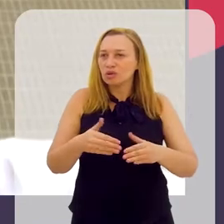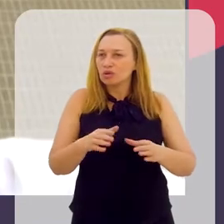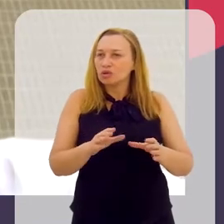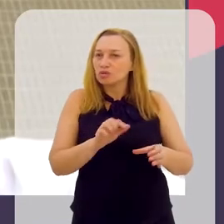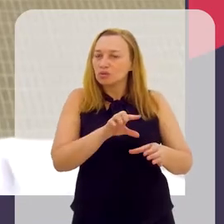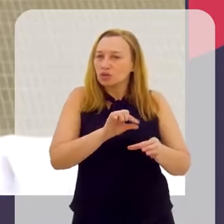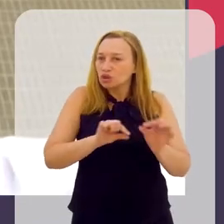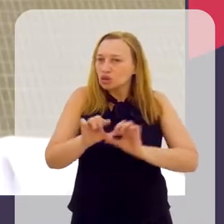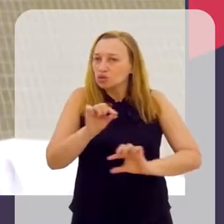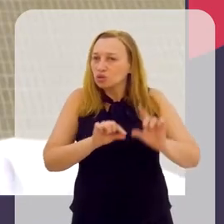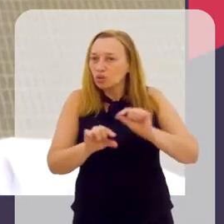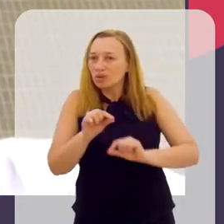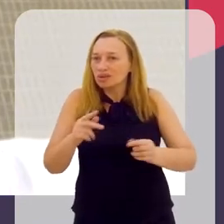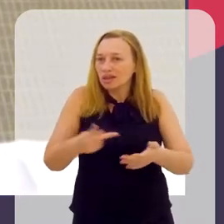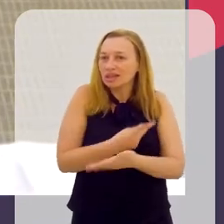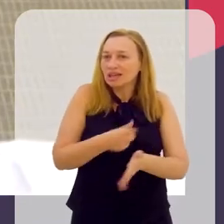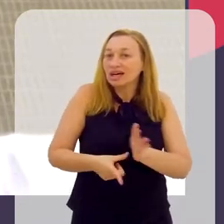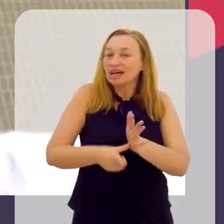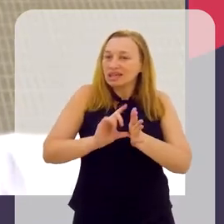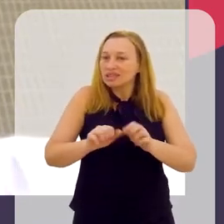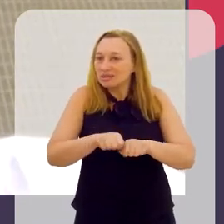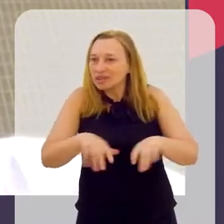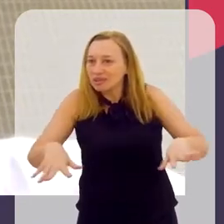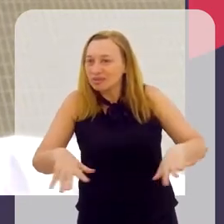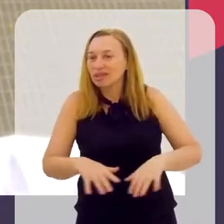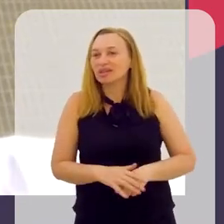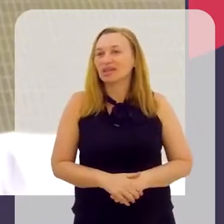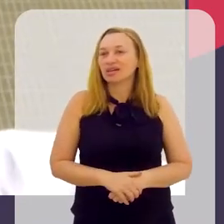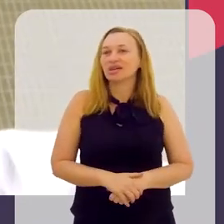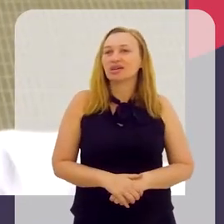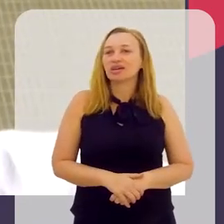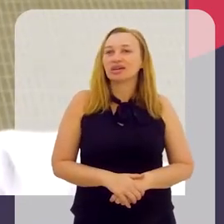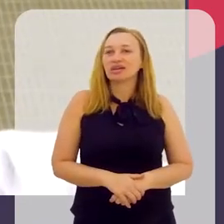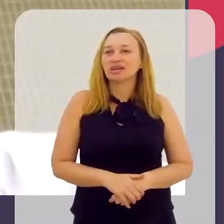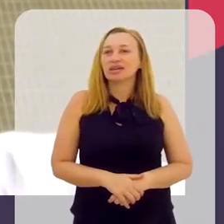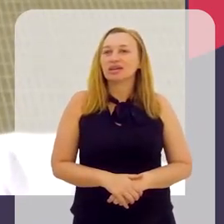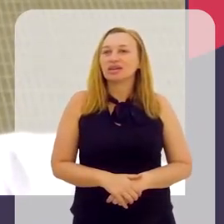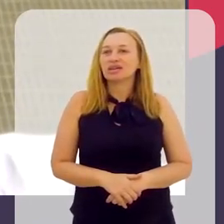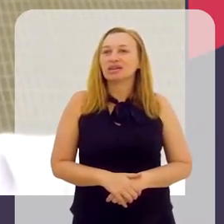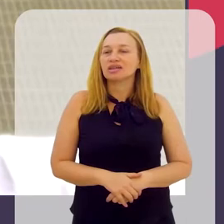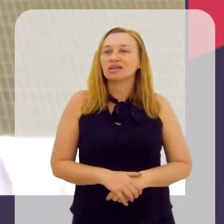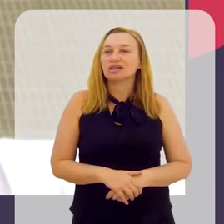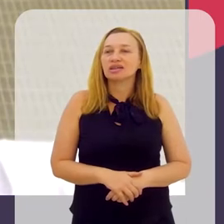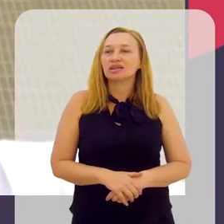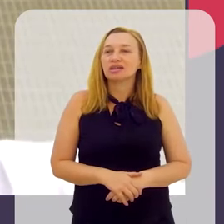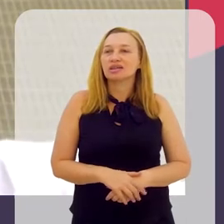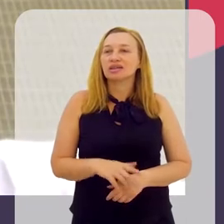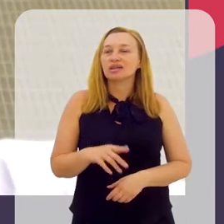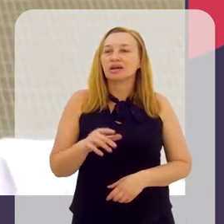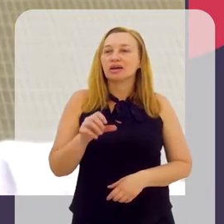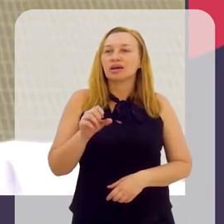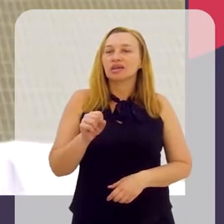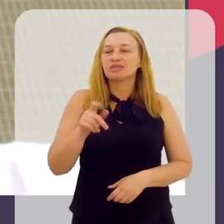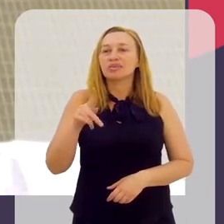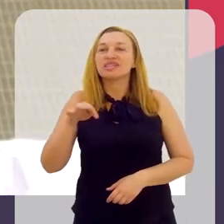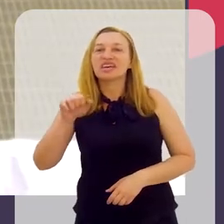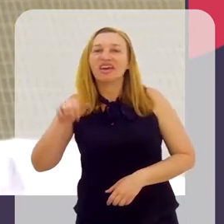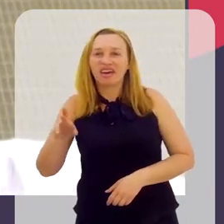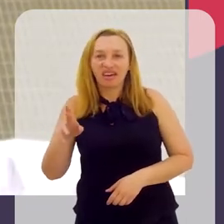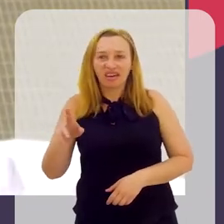seletivo que estava acontecendo. Inclusive, isso foi antes da pandemia, né? O processo seletivo que foi participado do Space Camp,